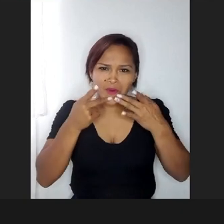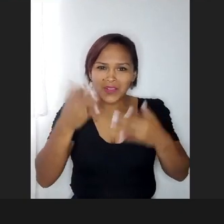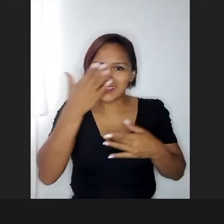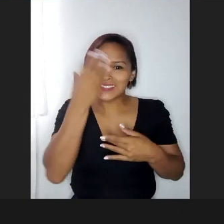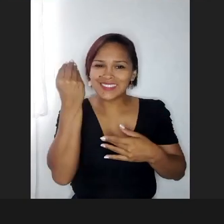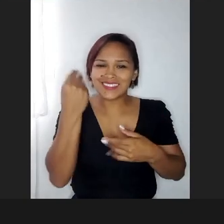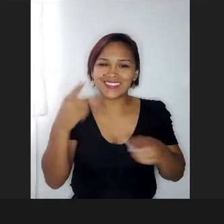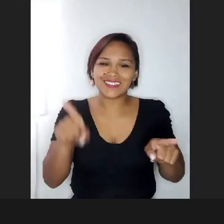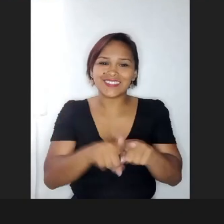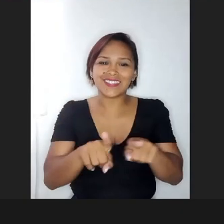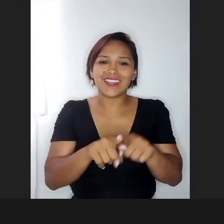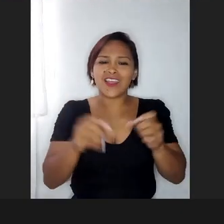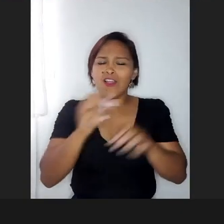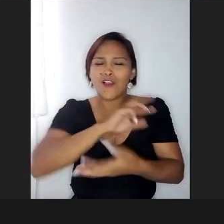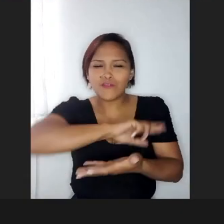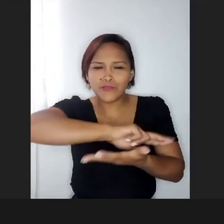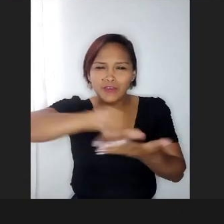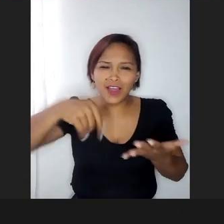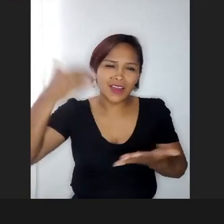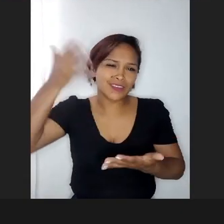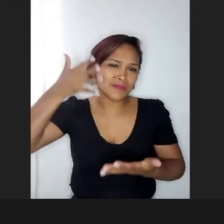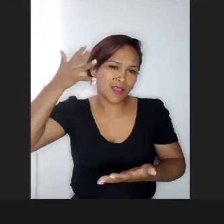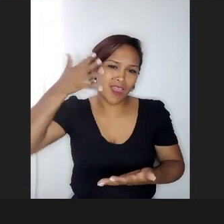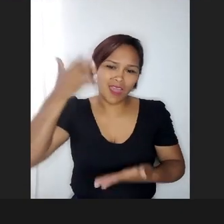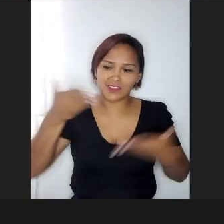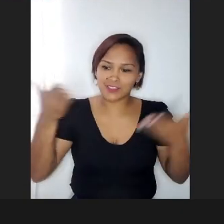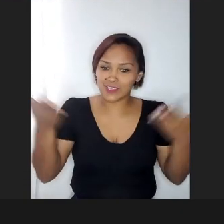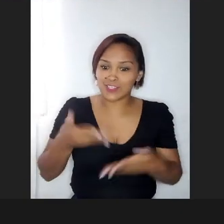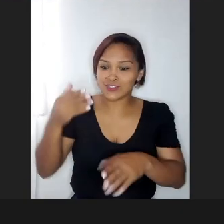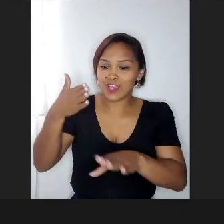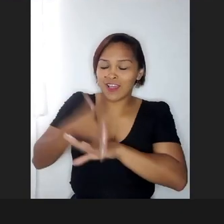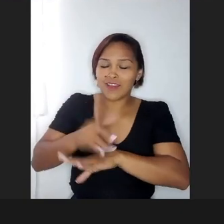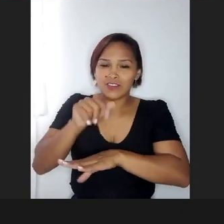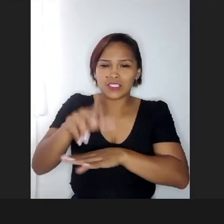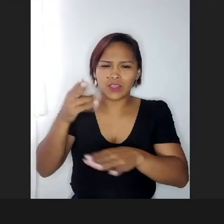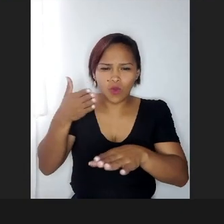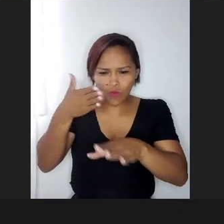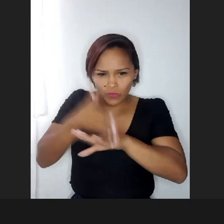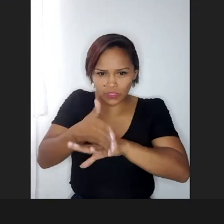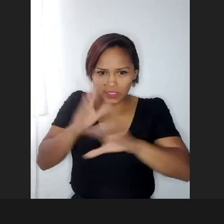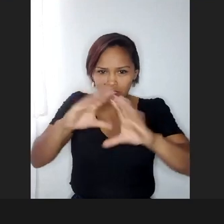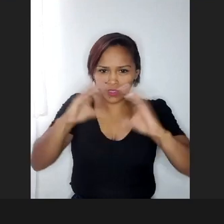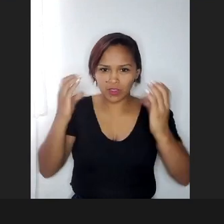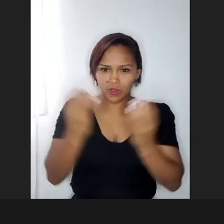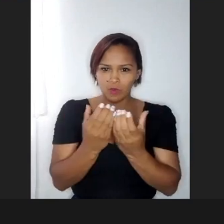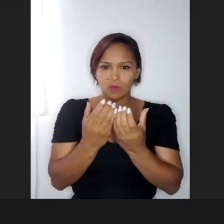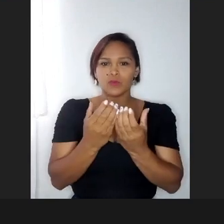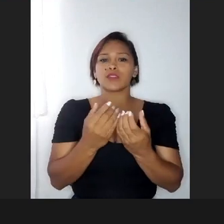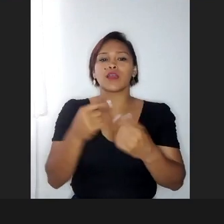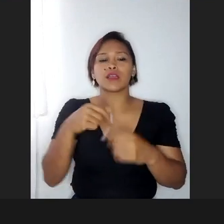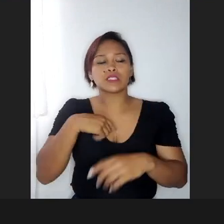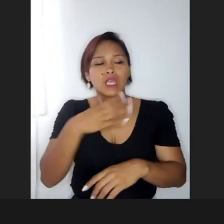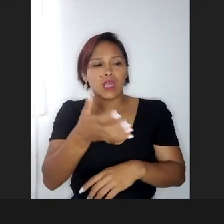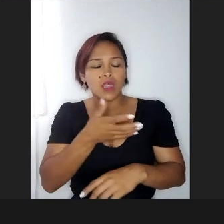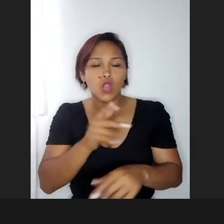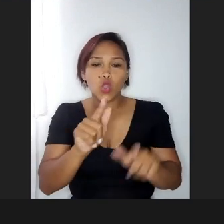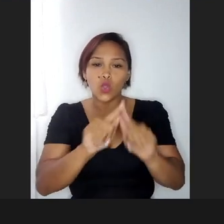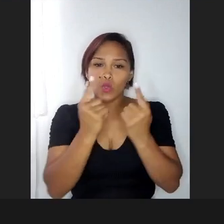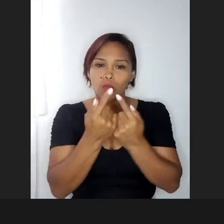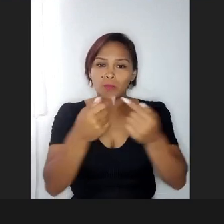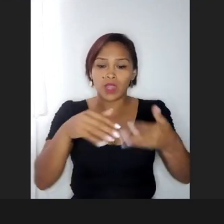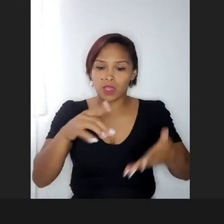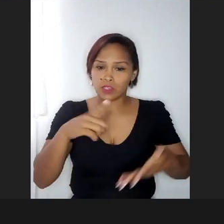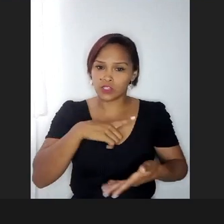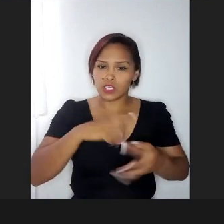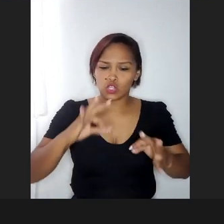Andresa já deu várias palestras nesse grupo, quando você entra na comunidade pulsar, ela já disponibiliza todas